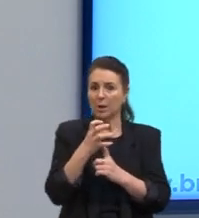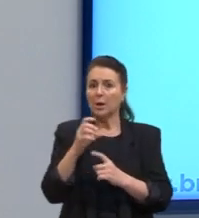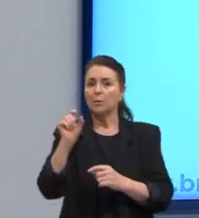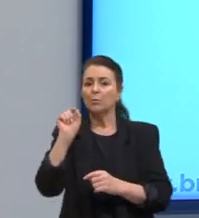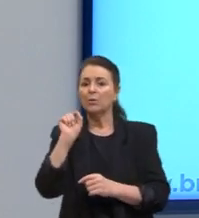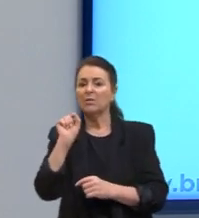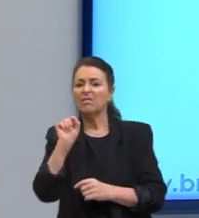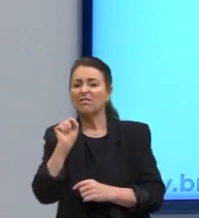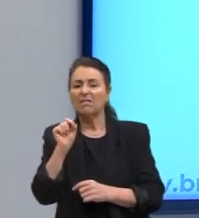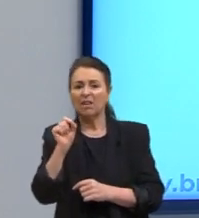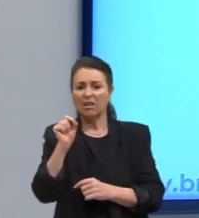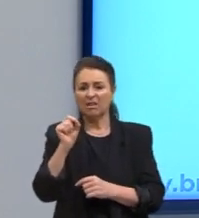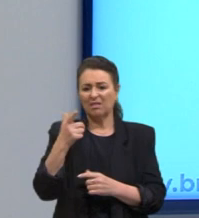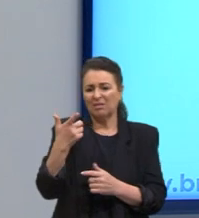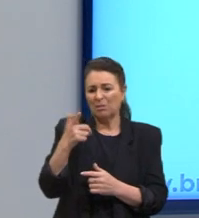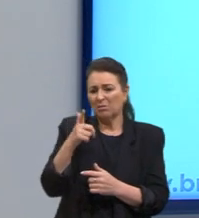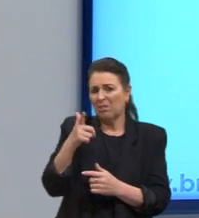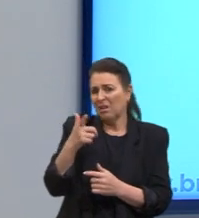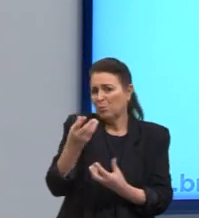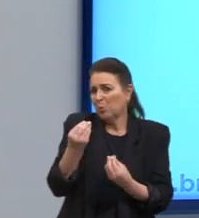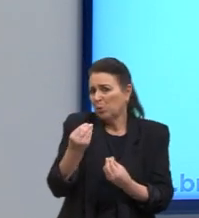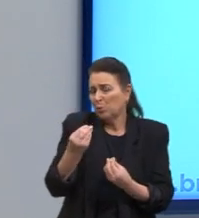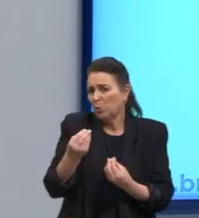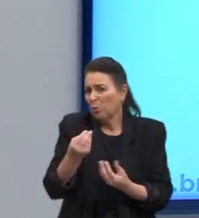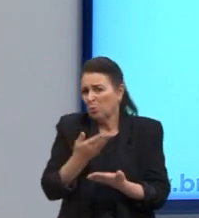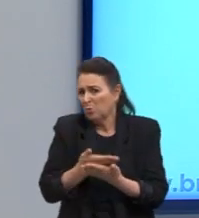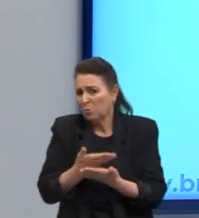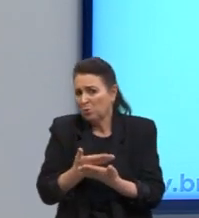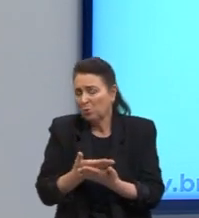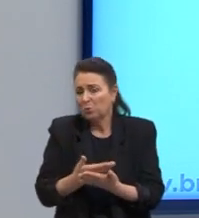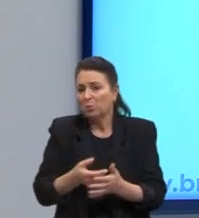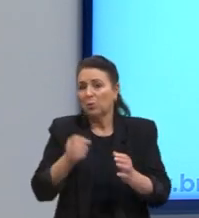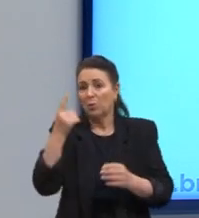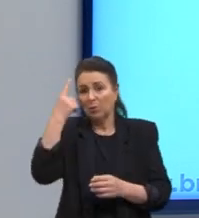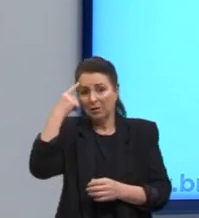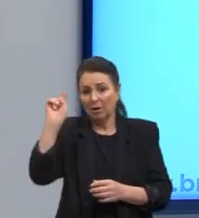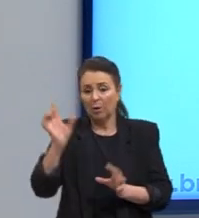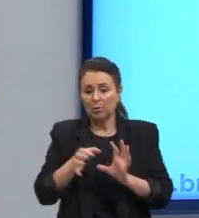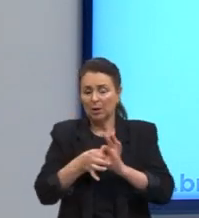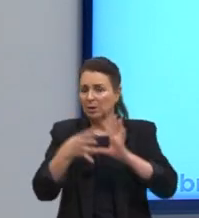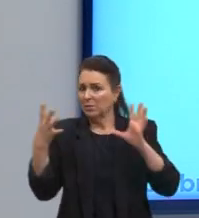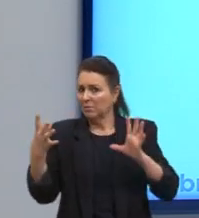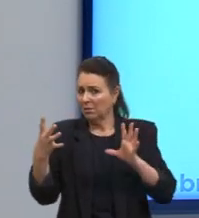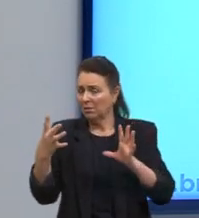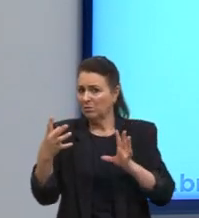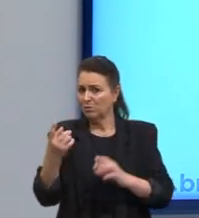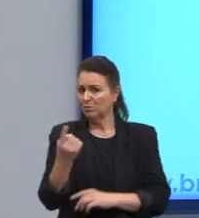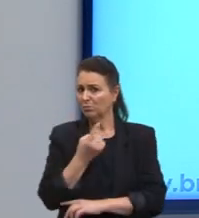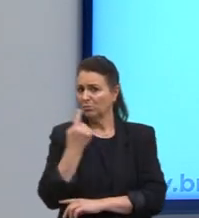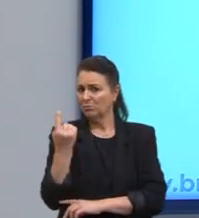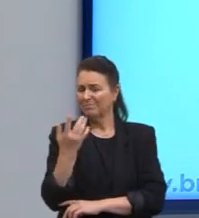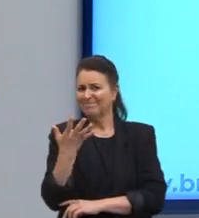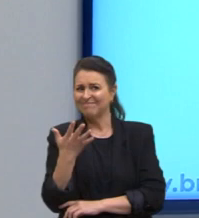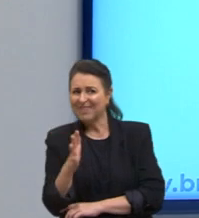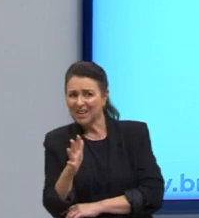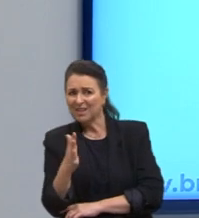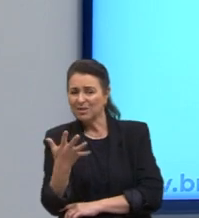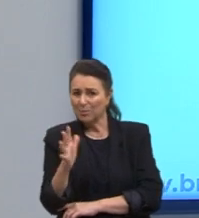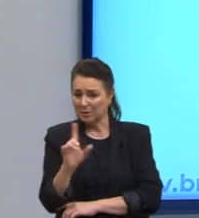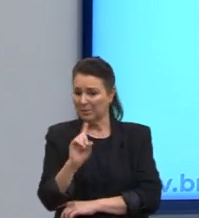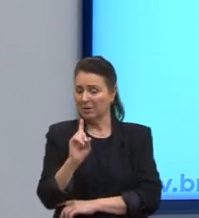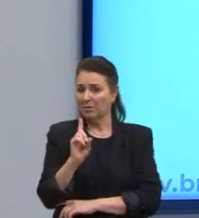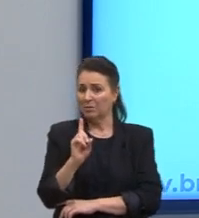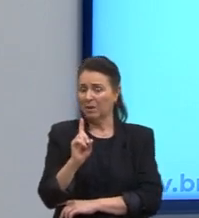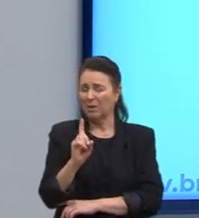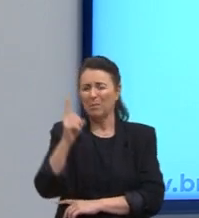instruídos, também não, e o ideal de liberdade individual. Mais ou menos, mas não chega a ser essa alternativa,